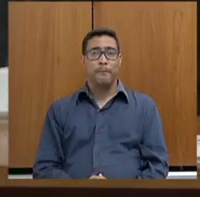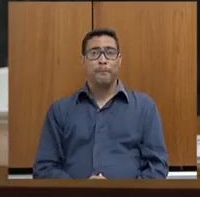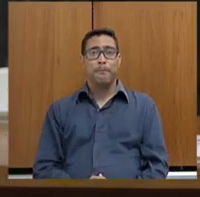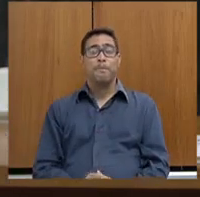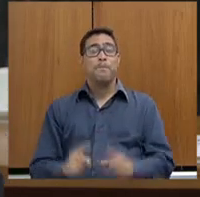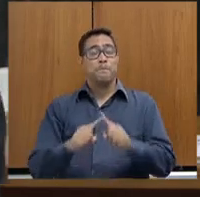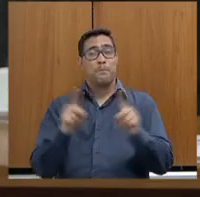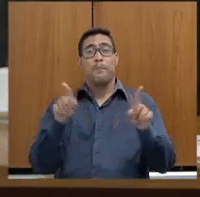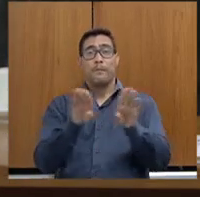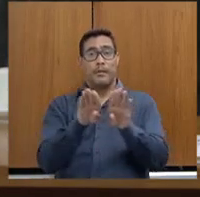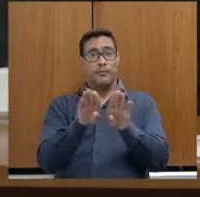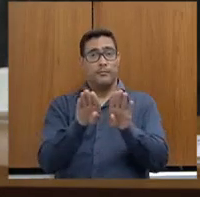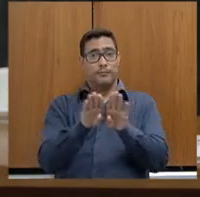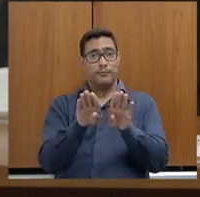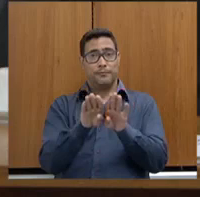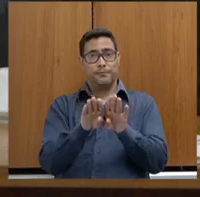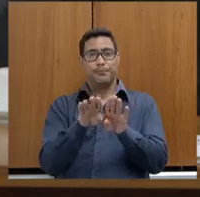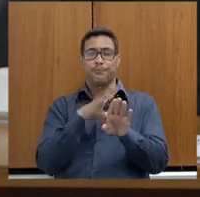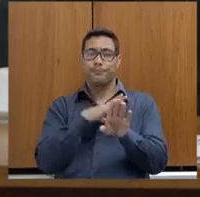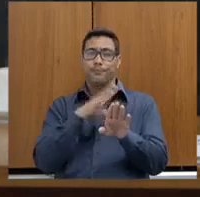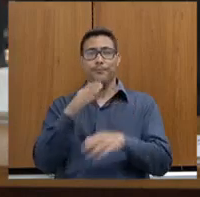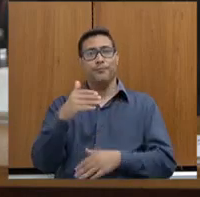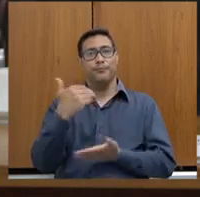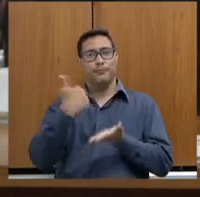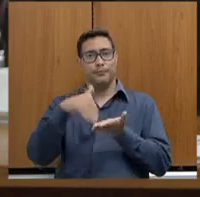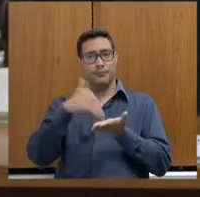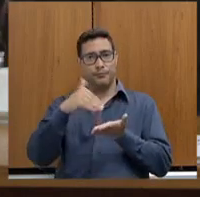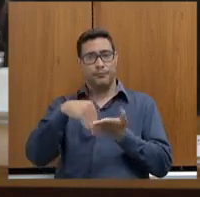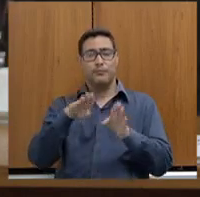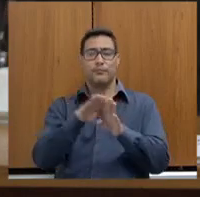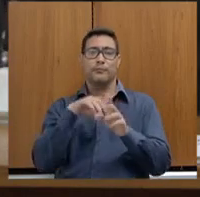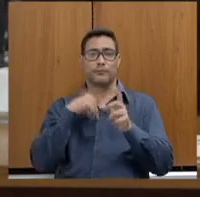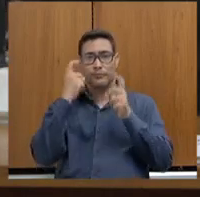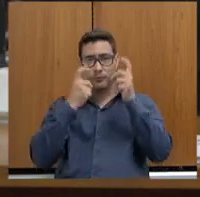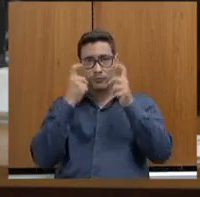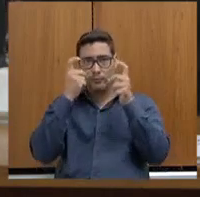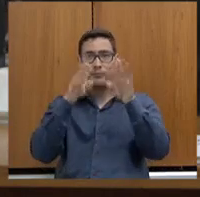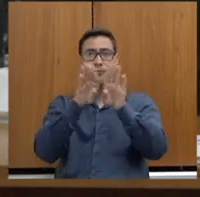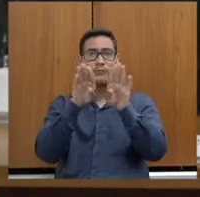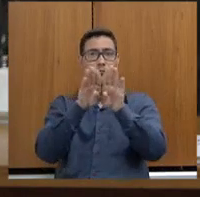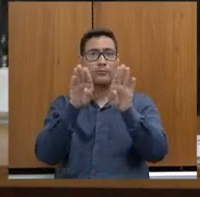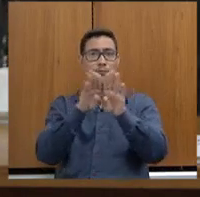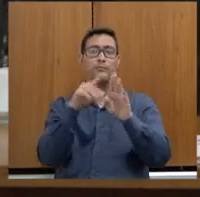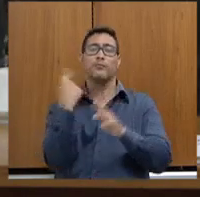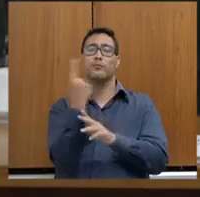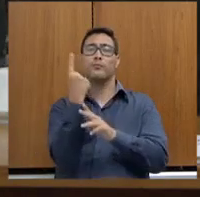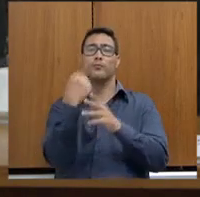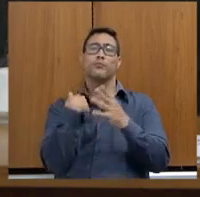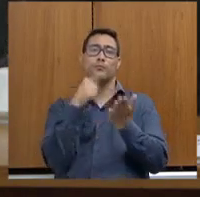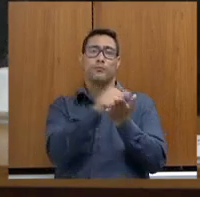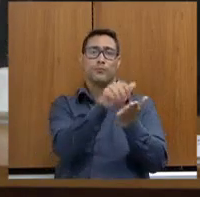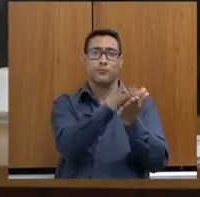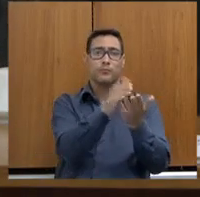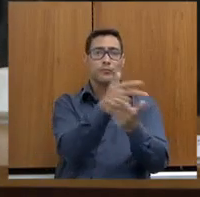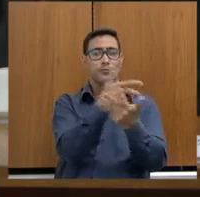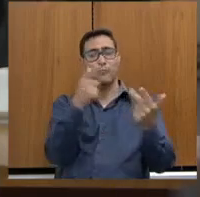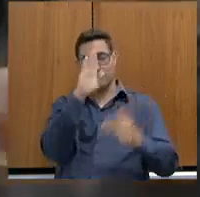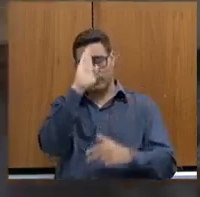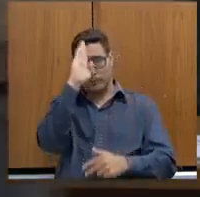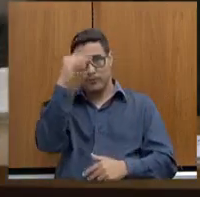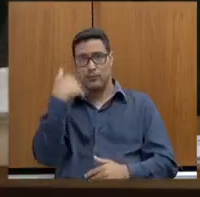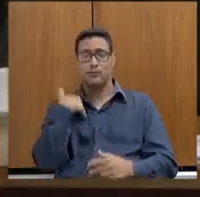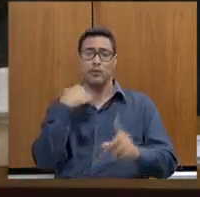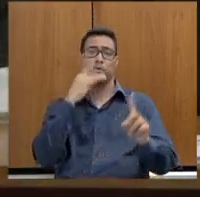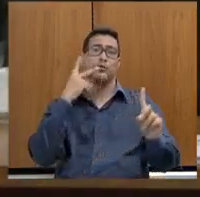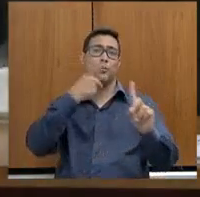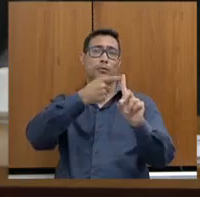É interessante que também, na Secretaria, nós temos uma preocupação muito grande no que diz respeito, obviamente, a todas as infrações, mas especificamente no crime de homicídio, que é a mais